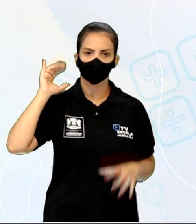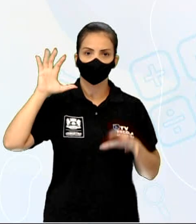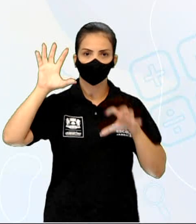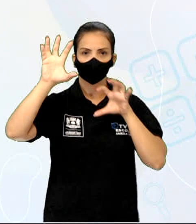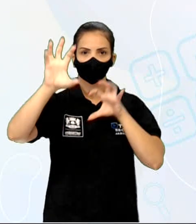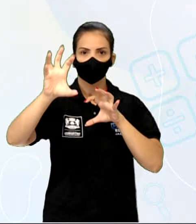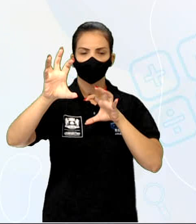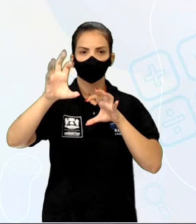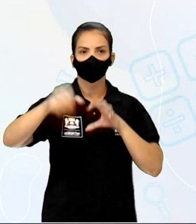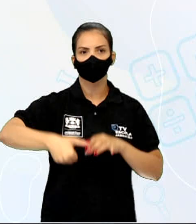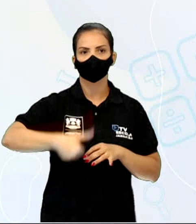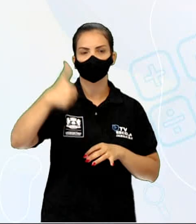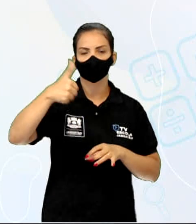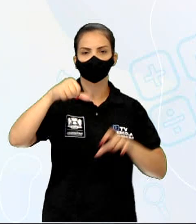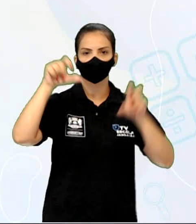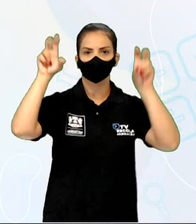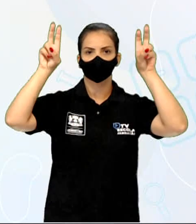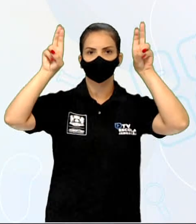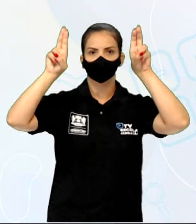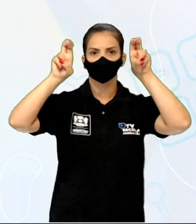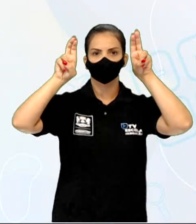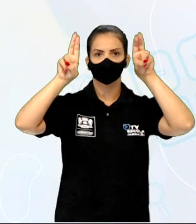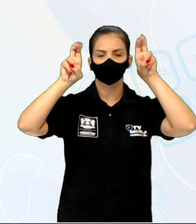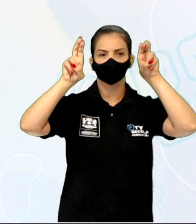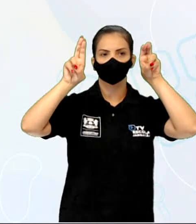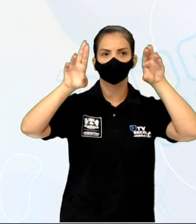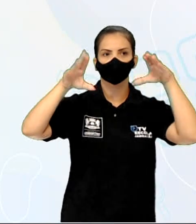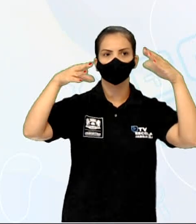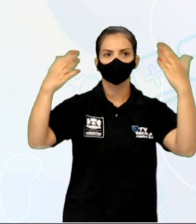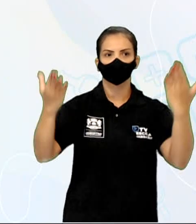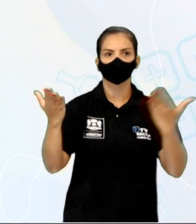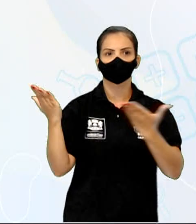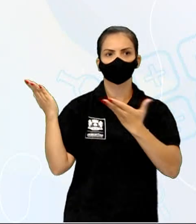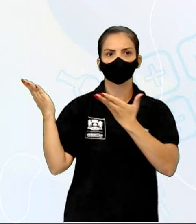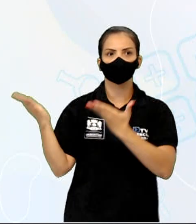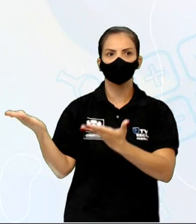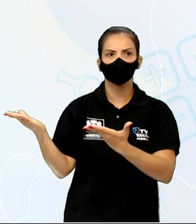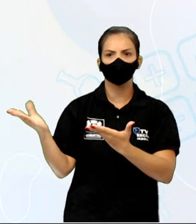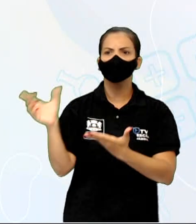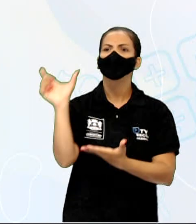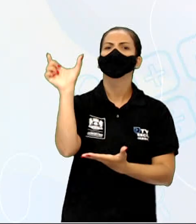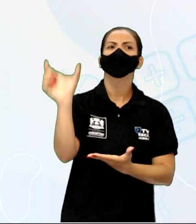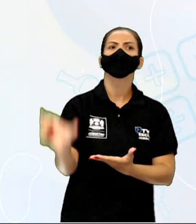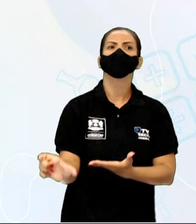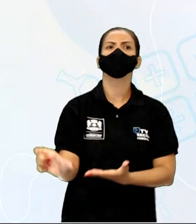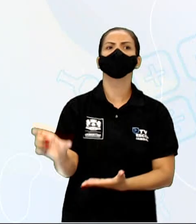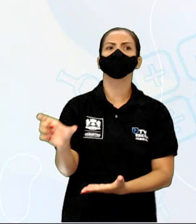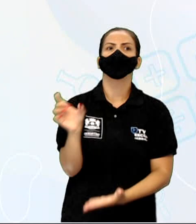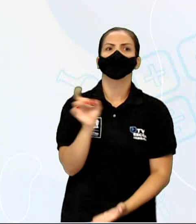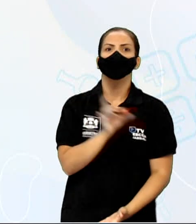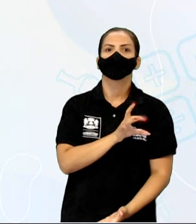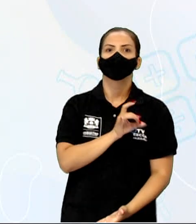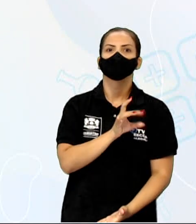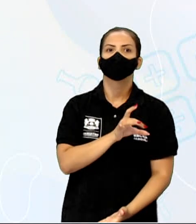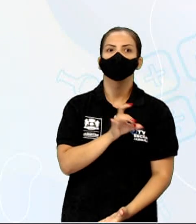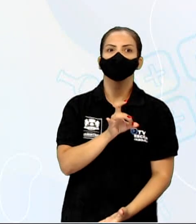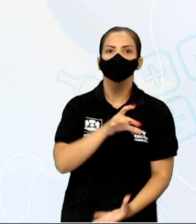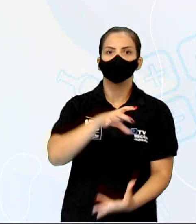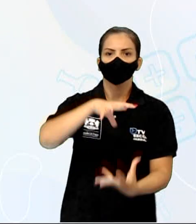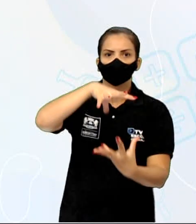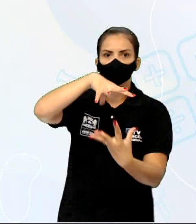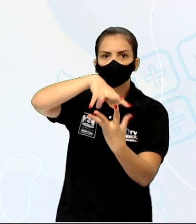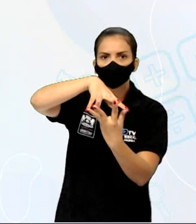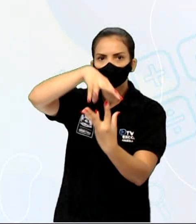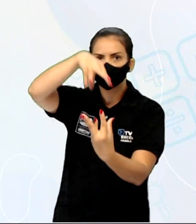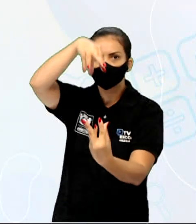título, né? Qual o nosso título? Quem tem medo de fantasma? No